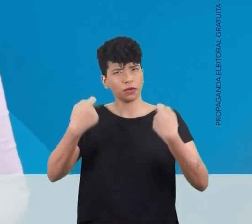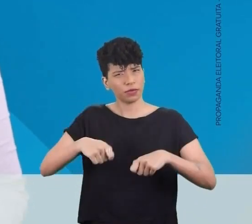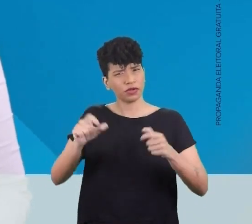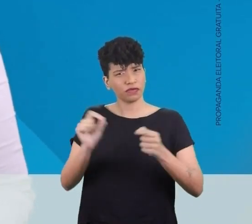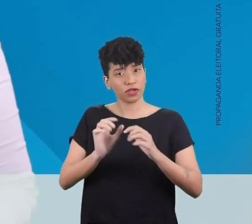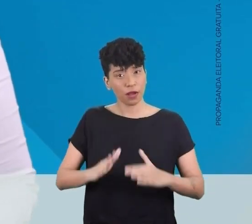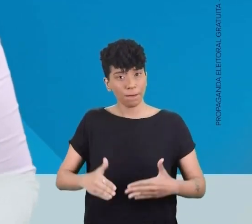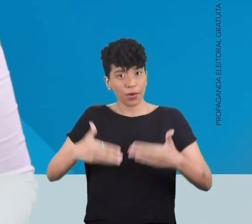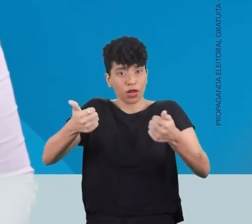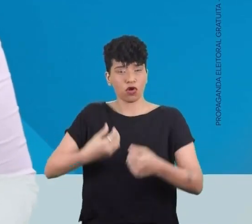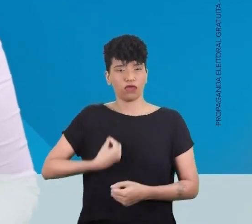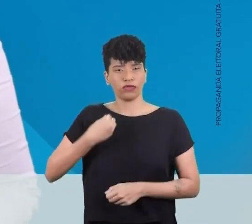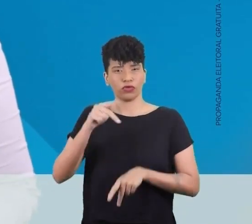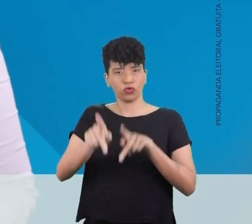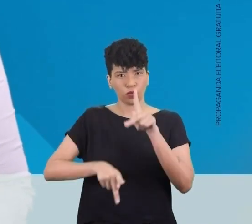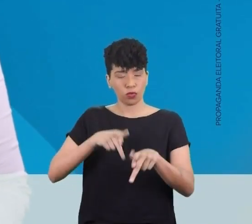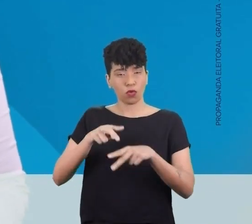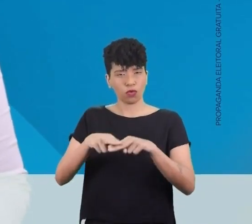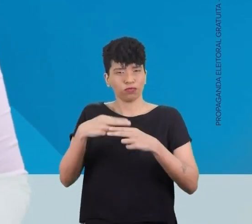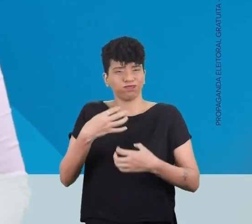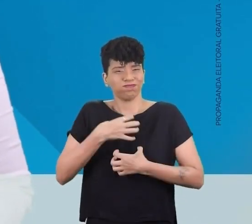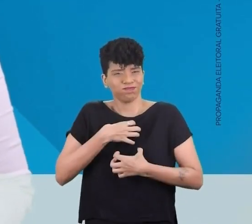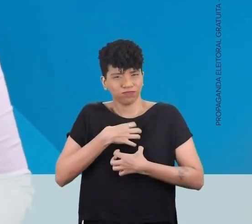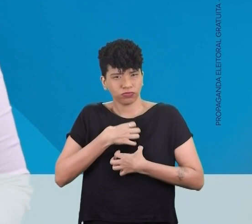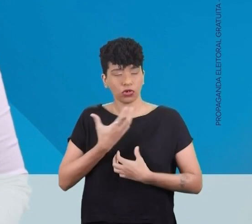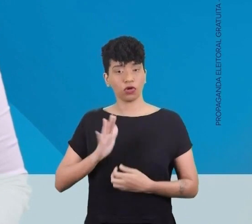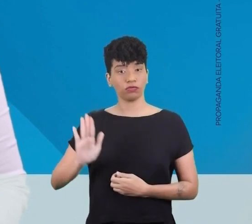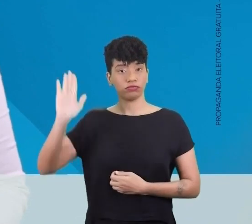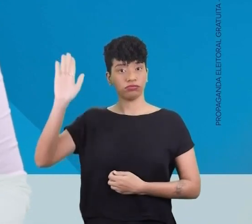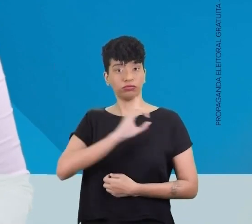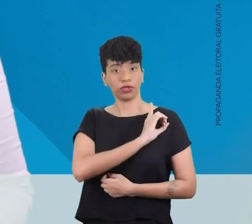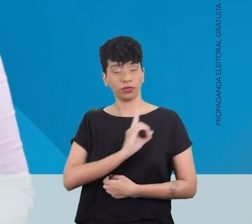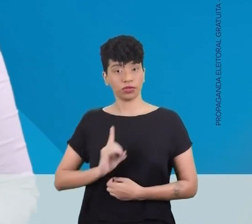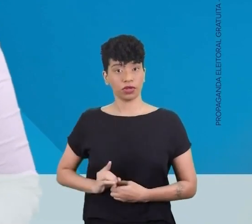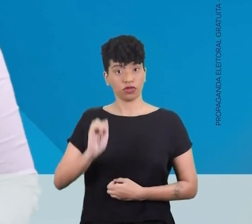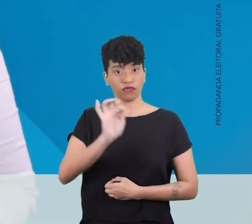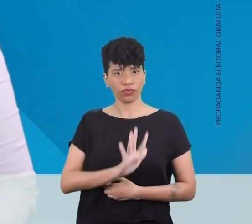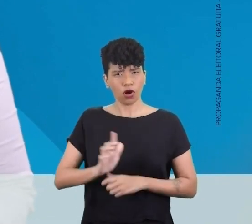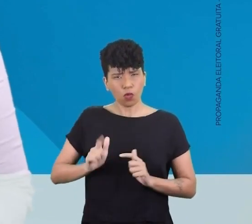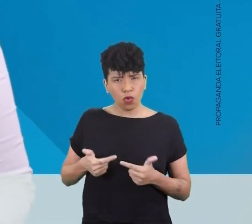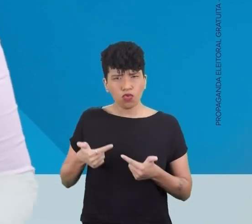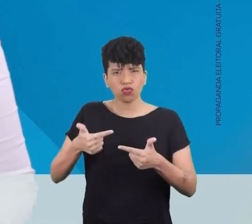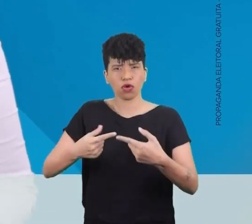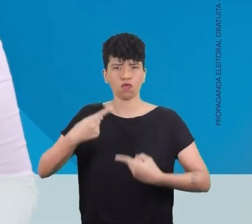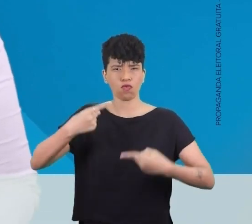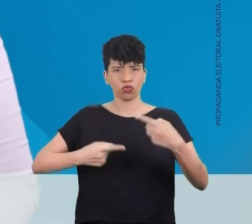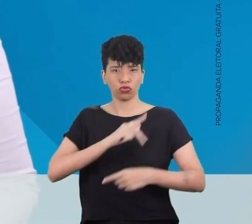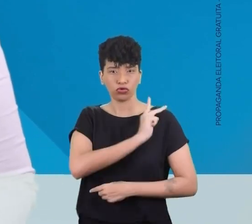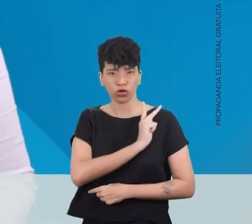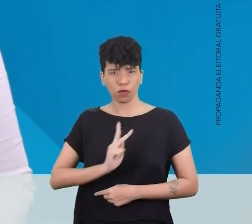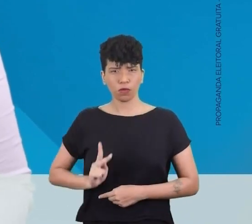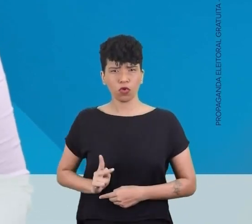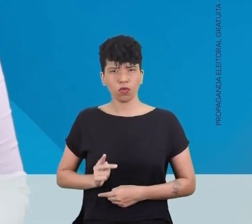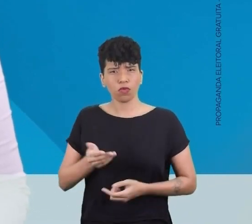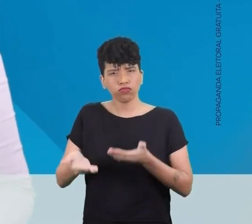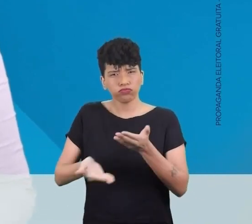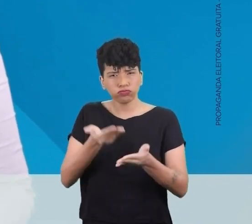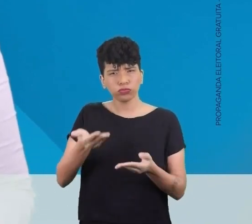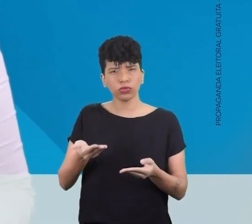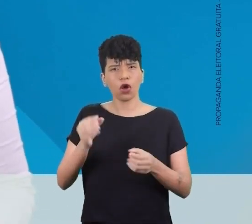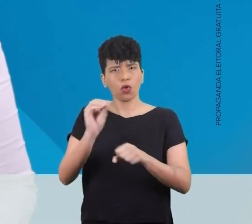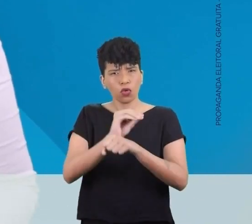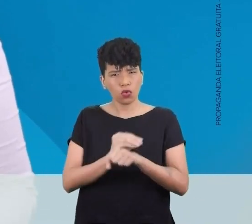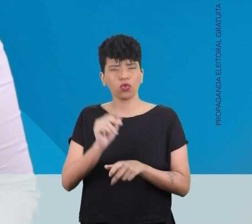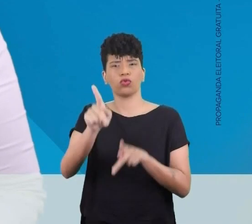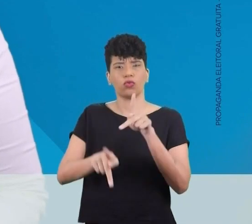precisa ser feito para melhorar a vida das pessoas. Com esse sentimento, me candidato a deputada federal para lutar por políticas públicas